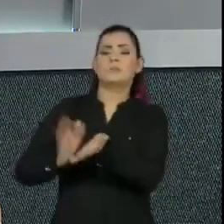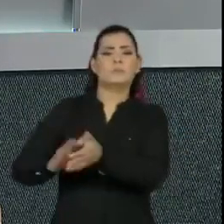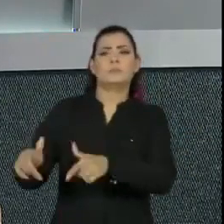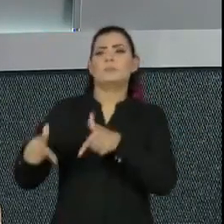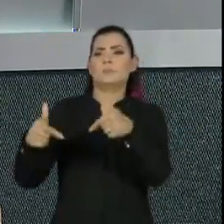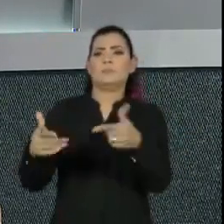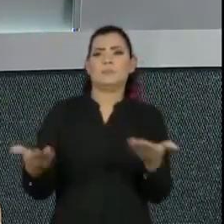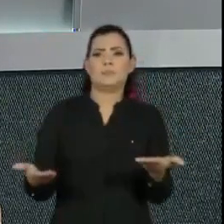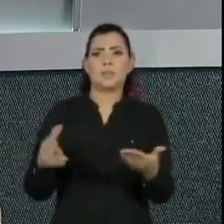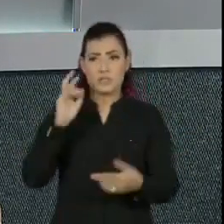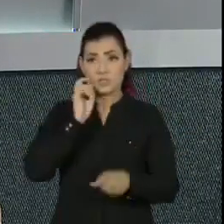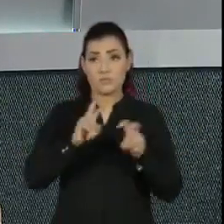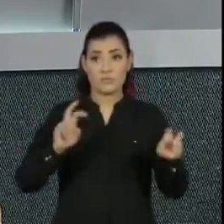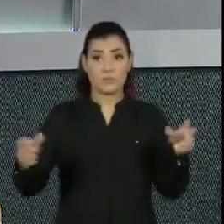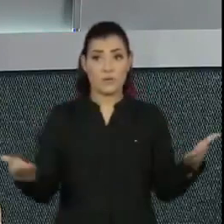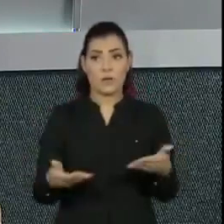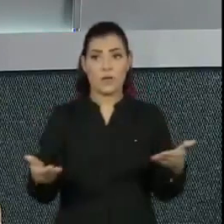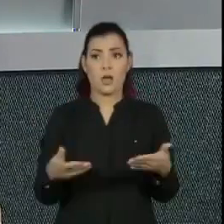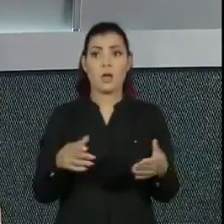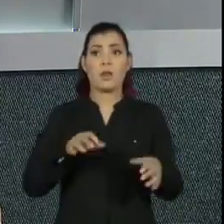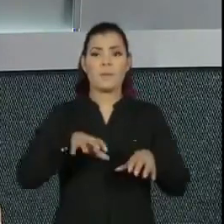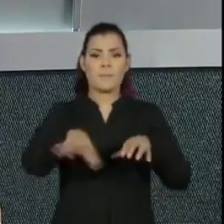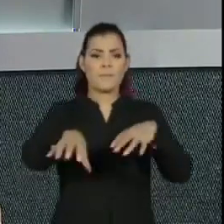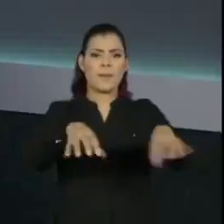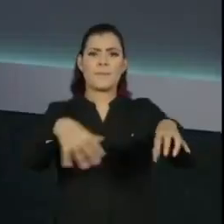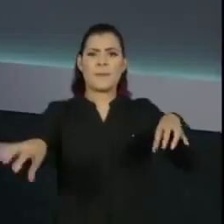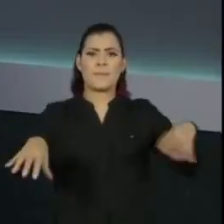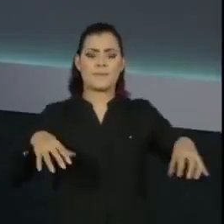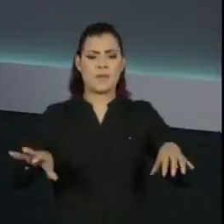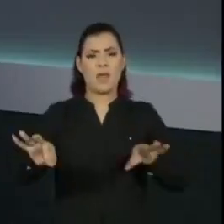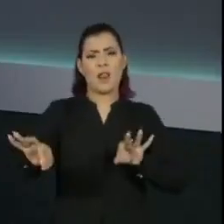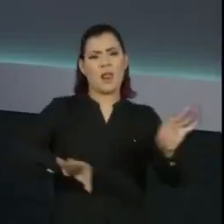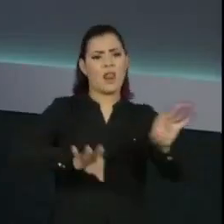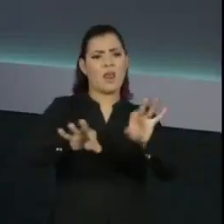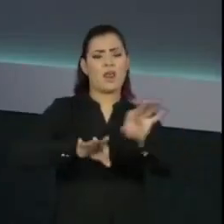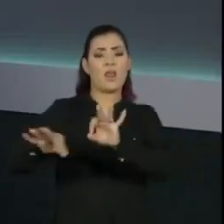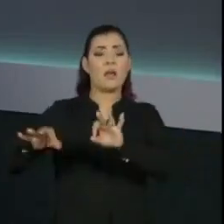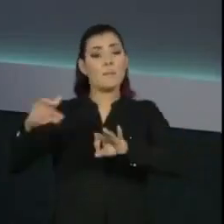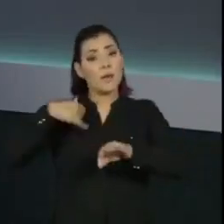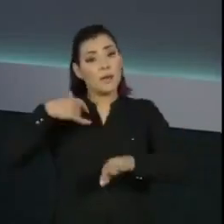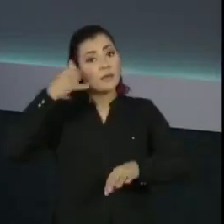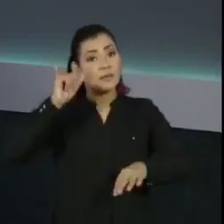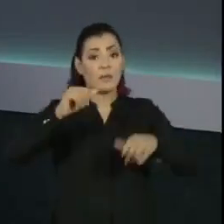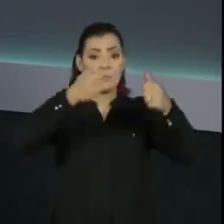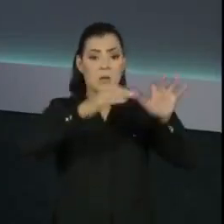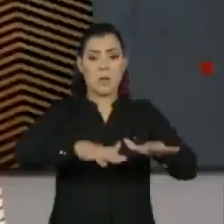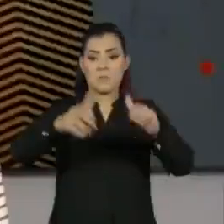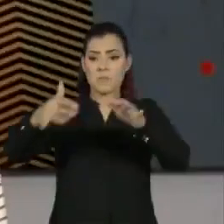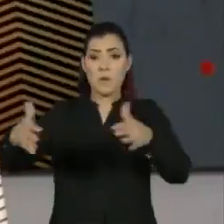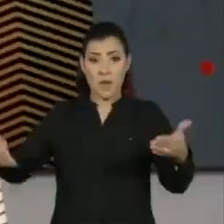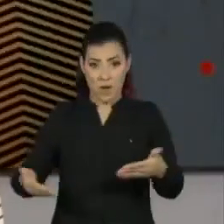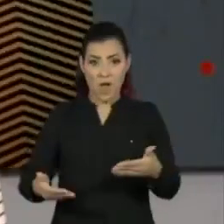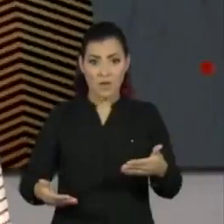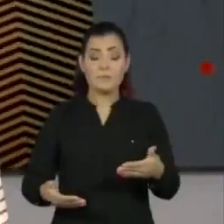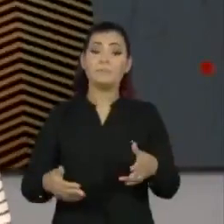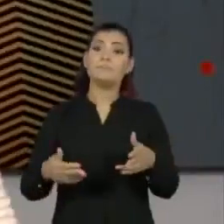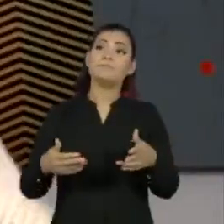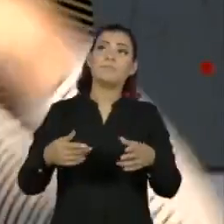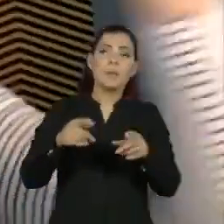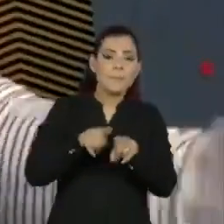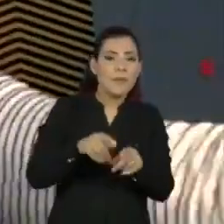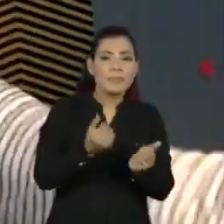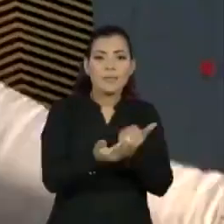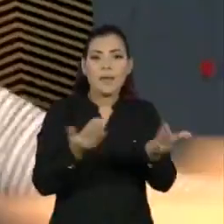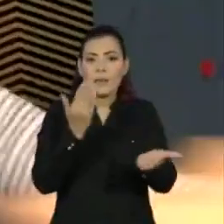gente tem visto na pandemia organização de vários setores para minimizar a crise que tem sido colocada agora, para distribuir